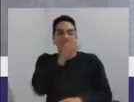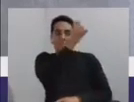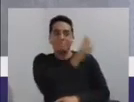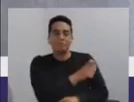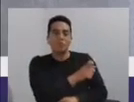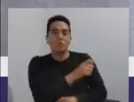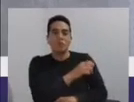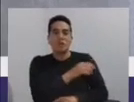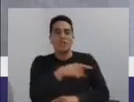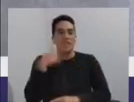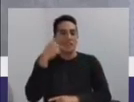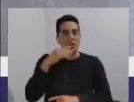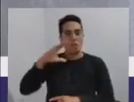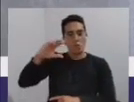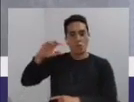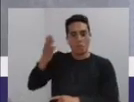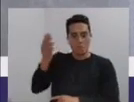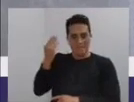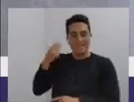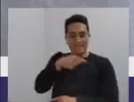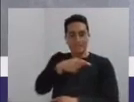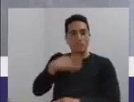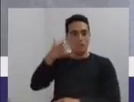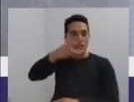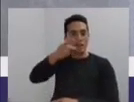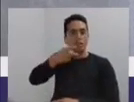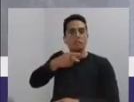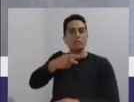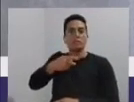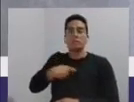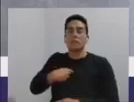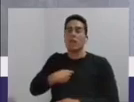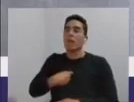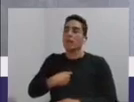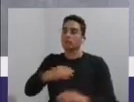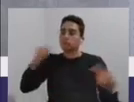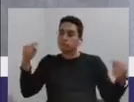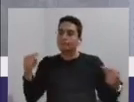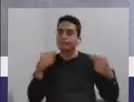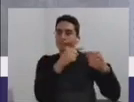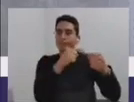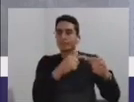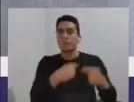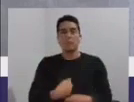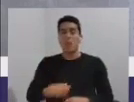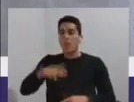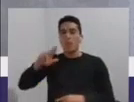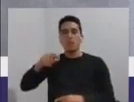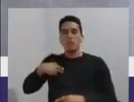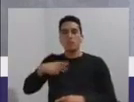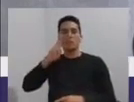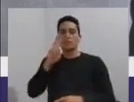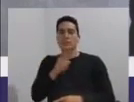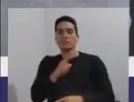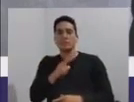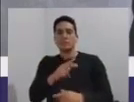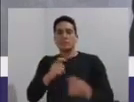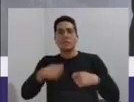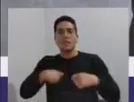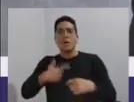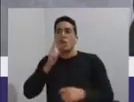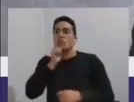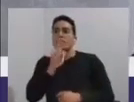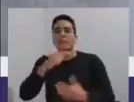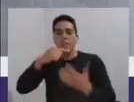Eu nunca vi isso. Entendeu? A gente não consegue fazer tudo. Falar em não conseguir fazer